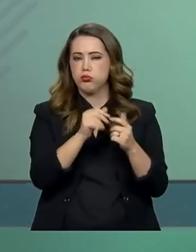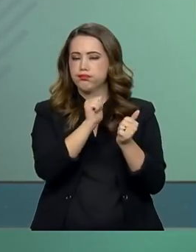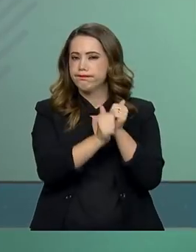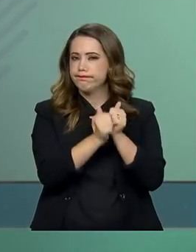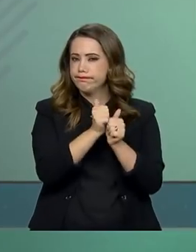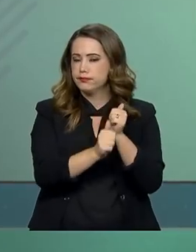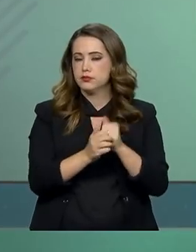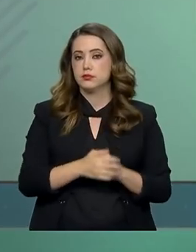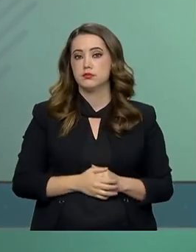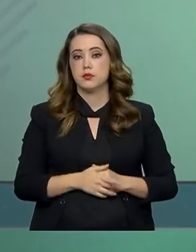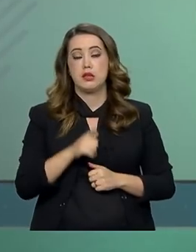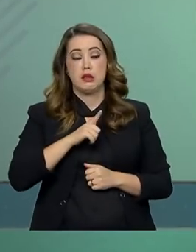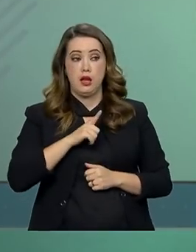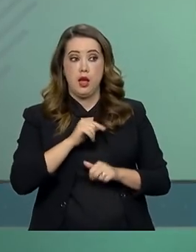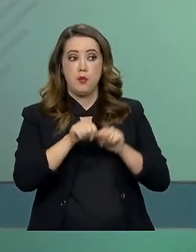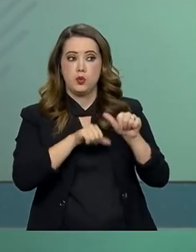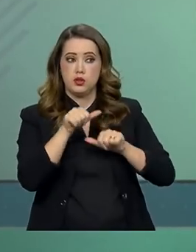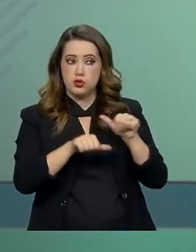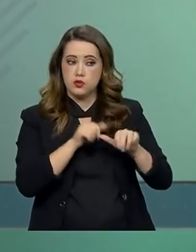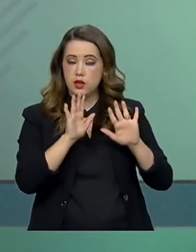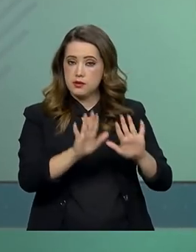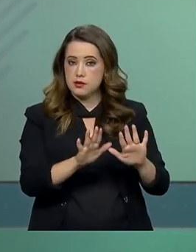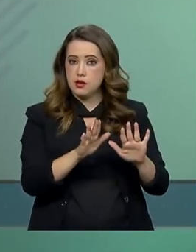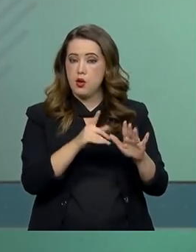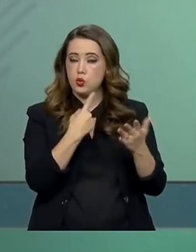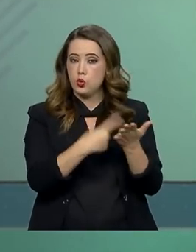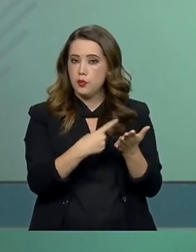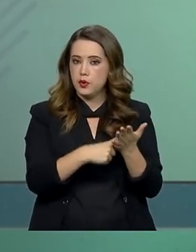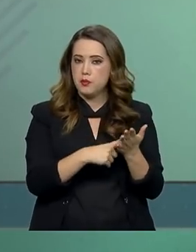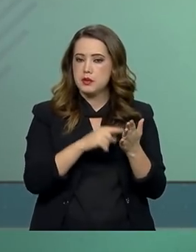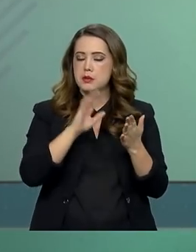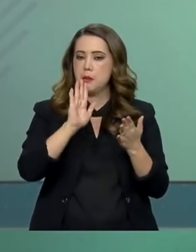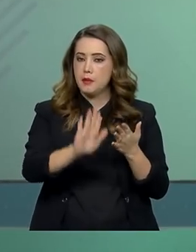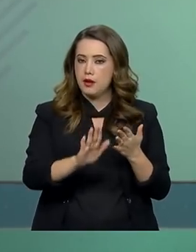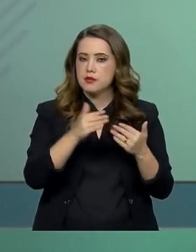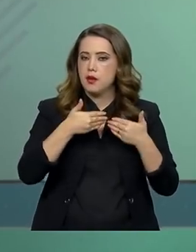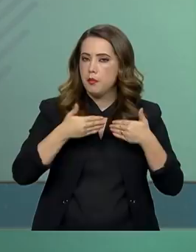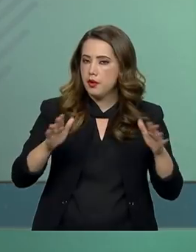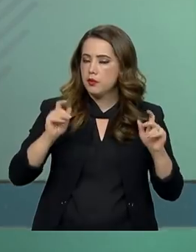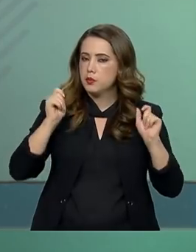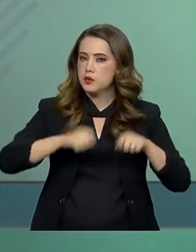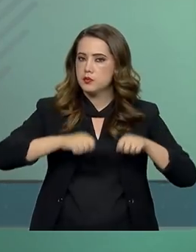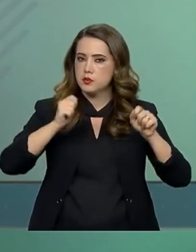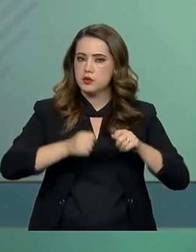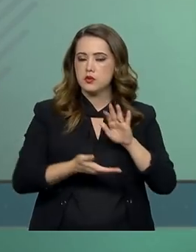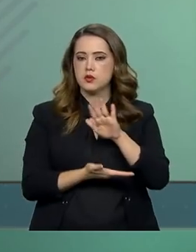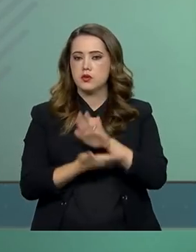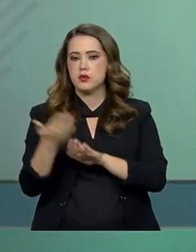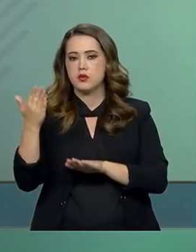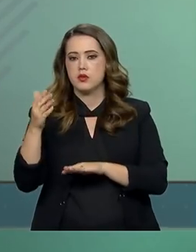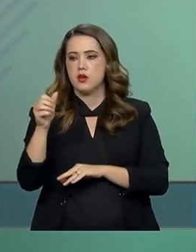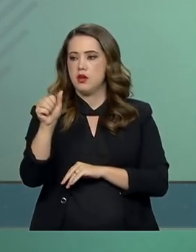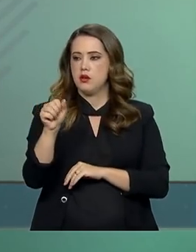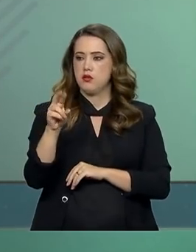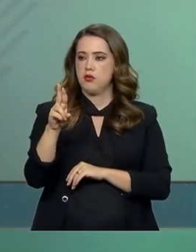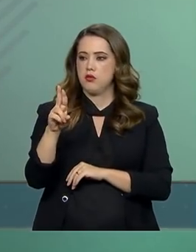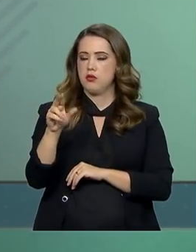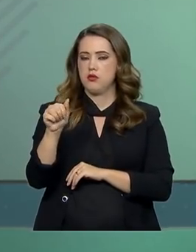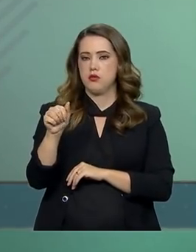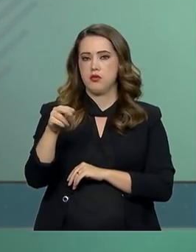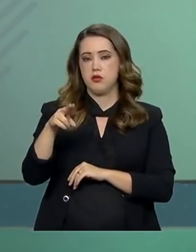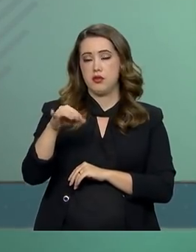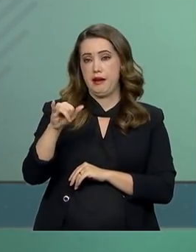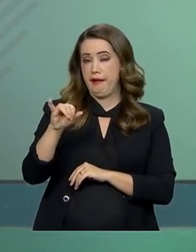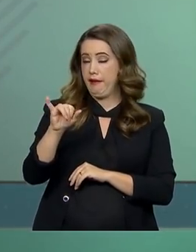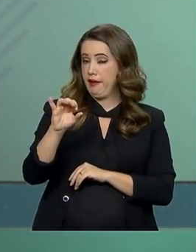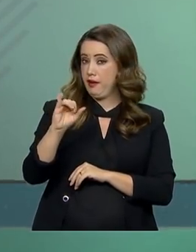presidente e, não obstante não haver a confirmação, ainda está aberta a possibilidade de viagem a Aragaças. A consequência